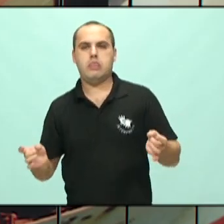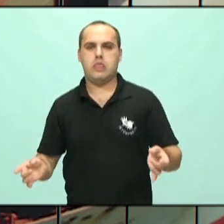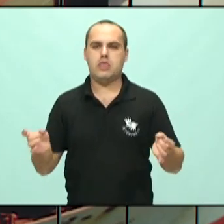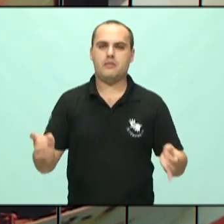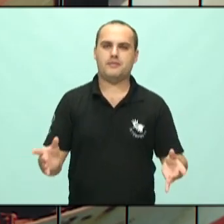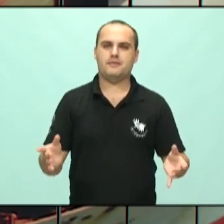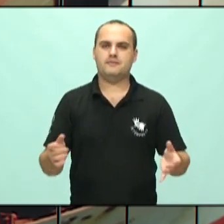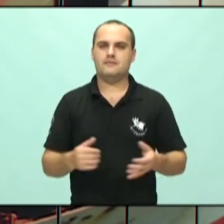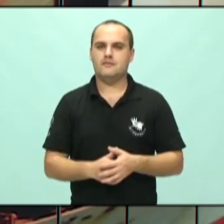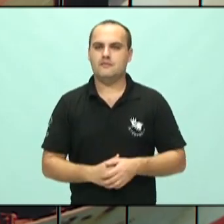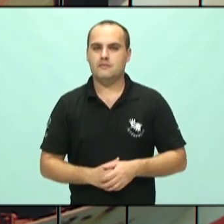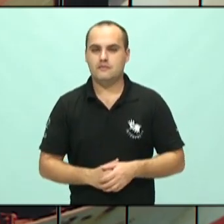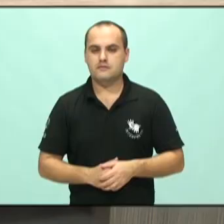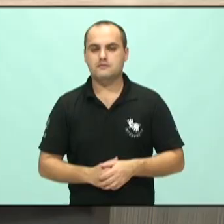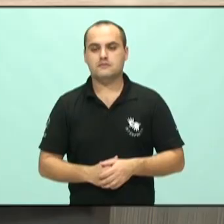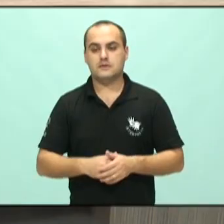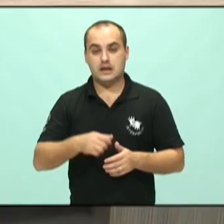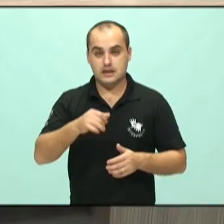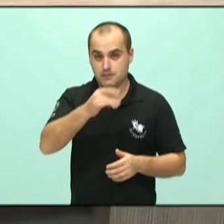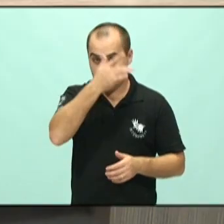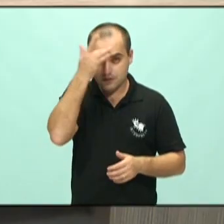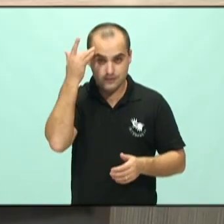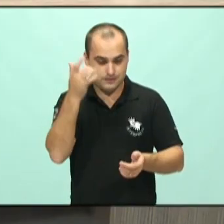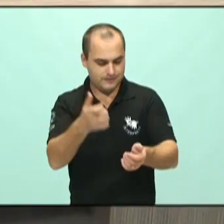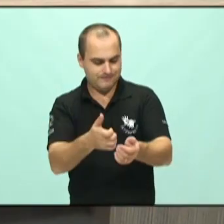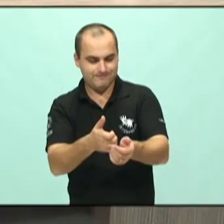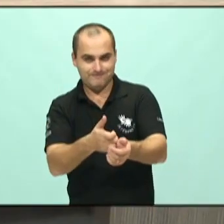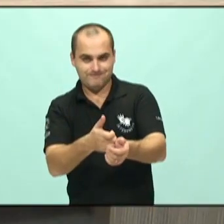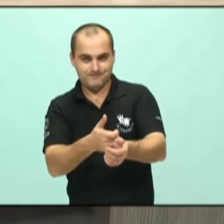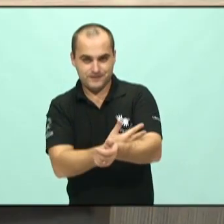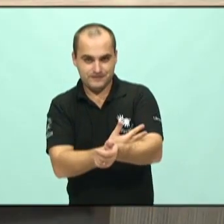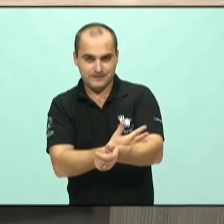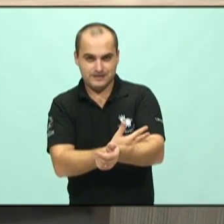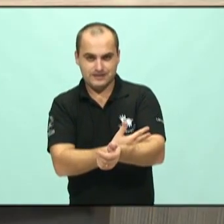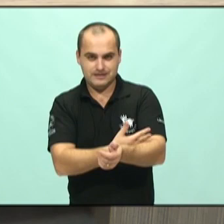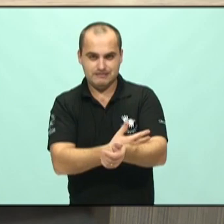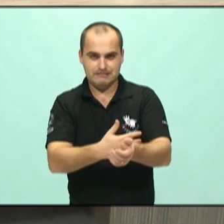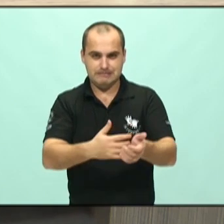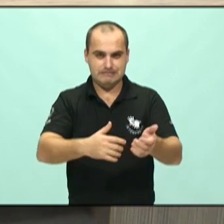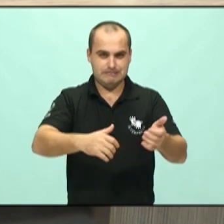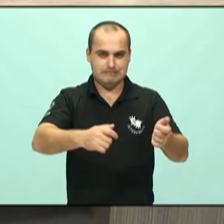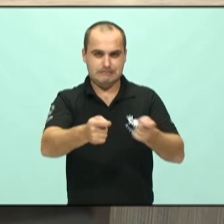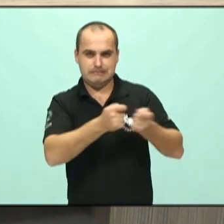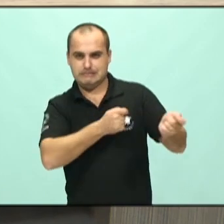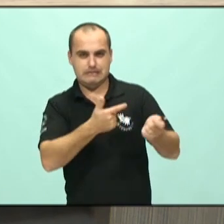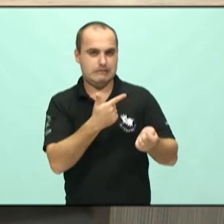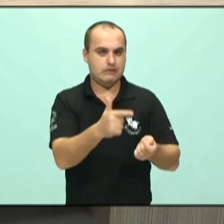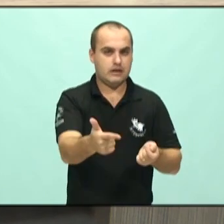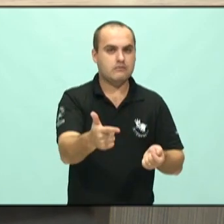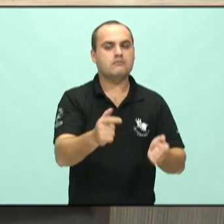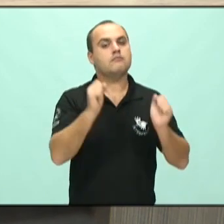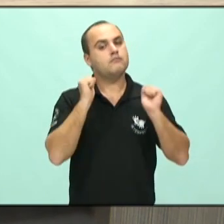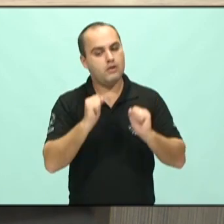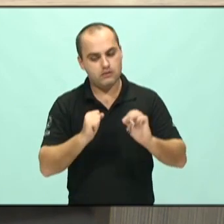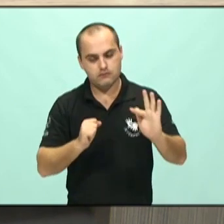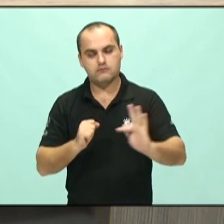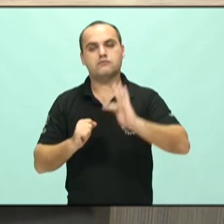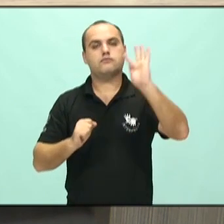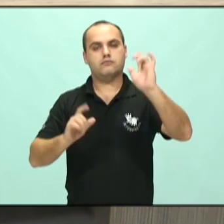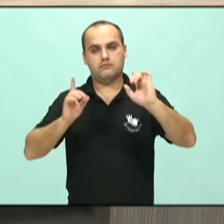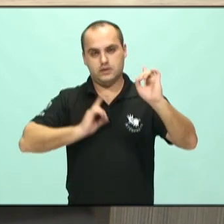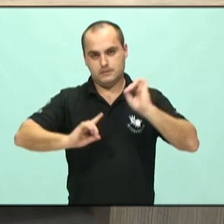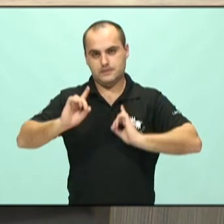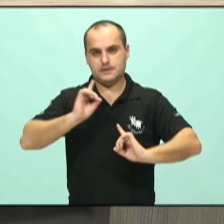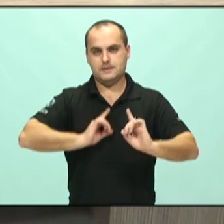Qualquer fator de instabilidade emocional pode ser uma potencial causa de depressão. Seria, então, o